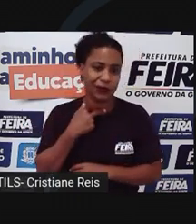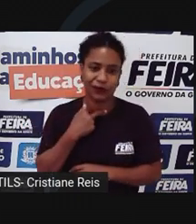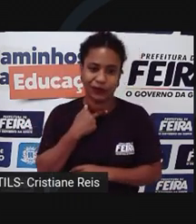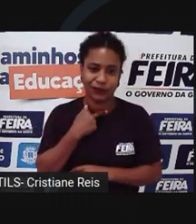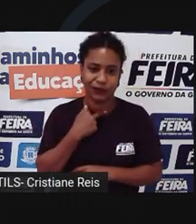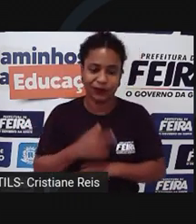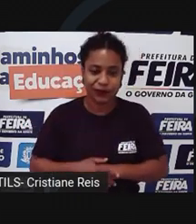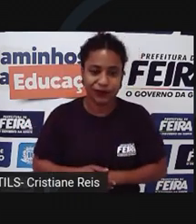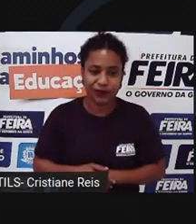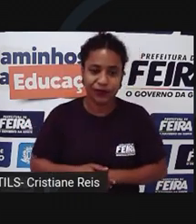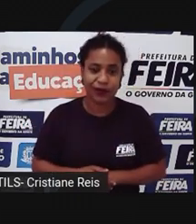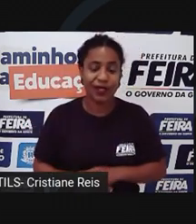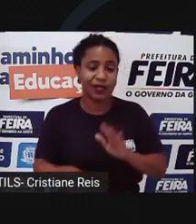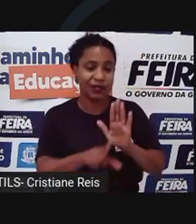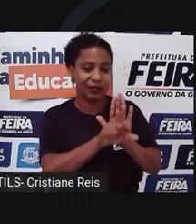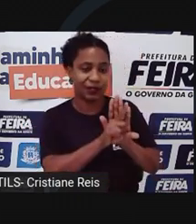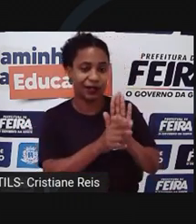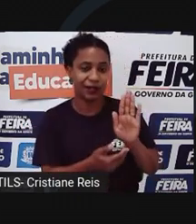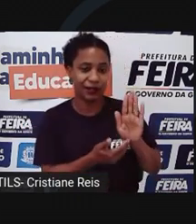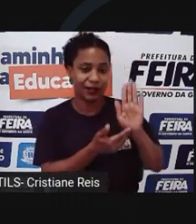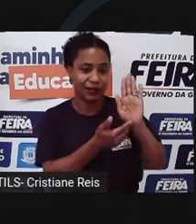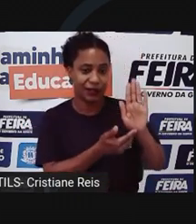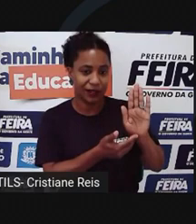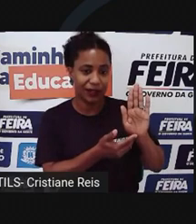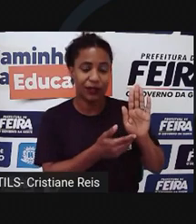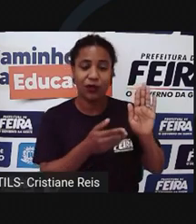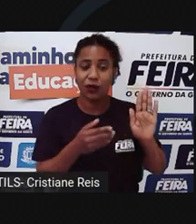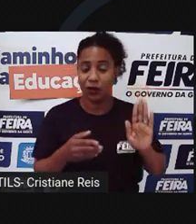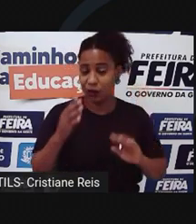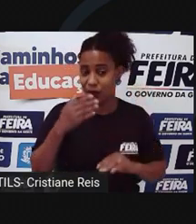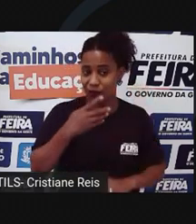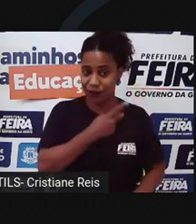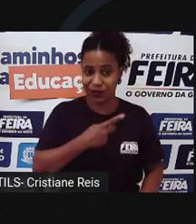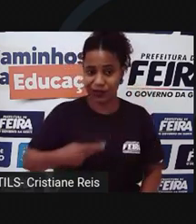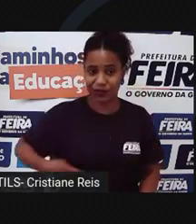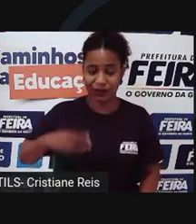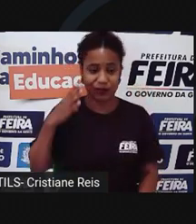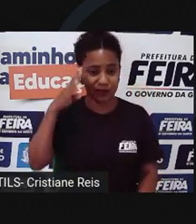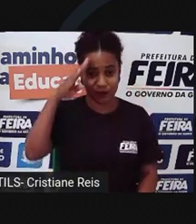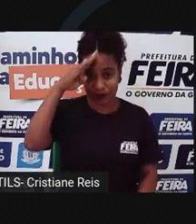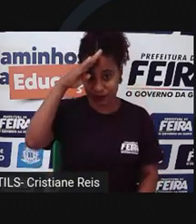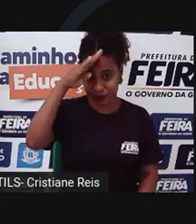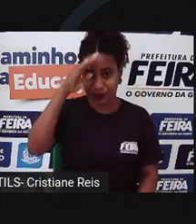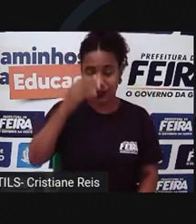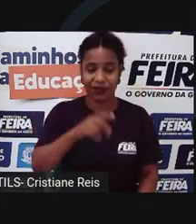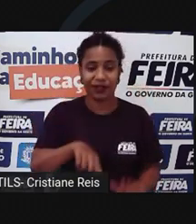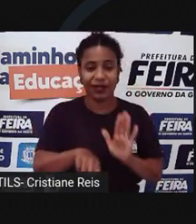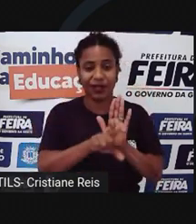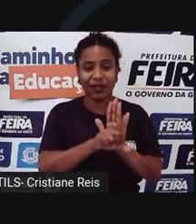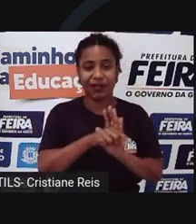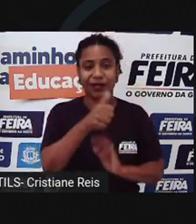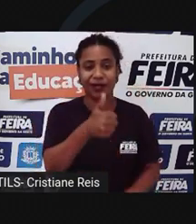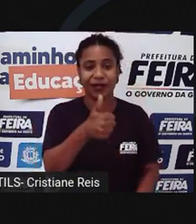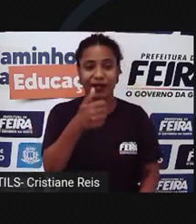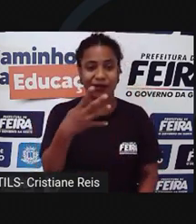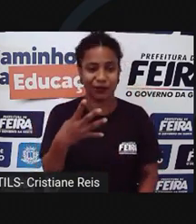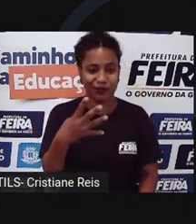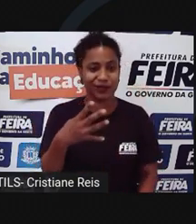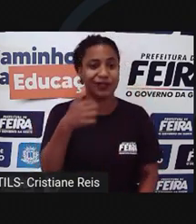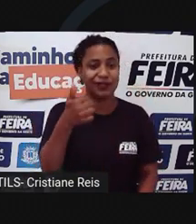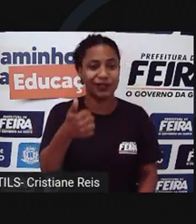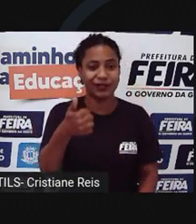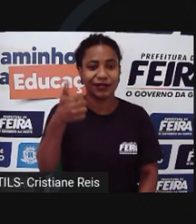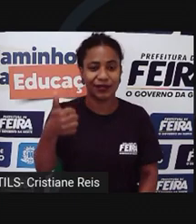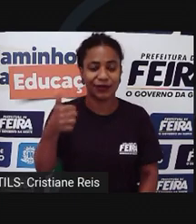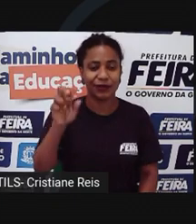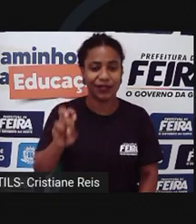Foi sancionada pelo presidente Bolsonaro a Lei 14.115 de 2021, na